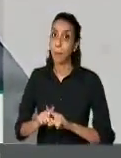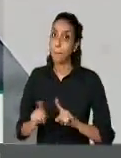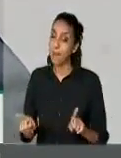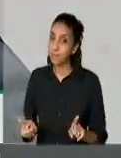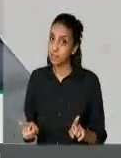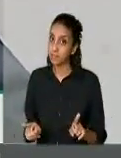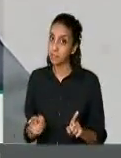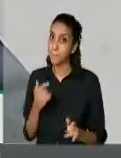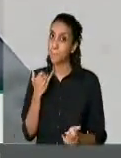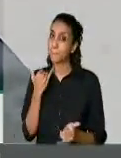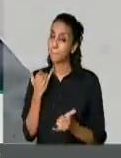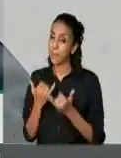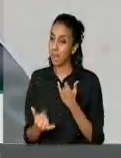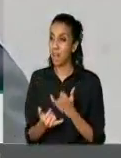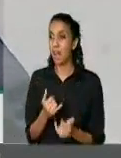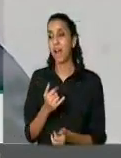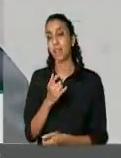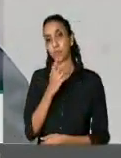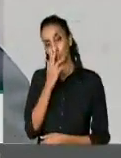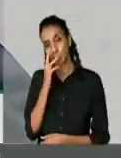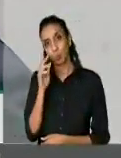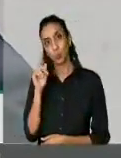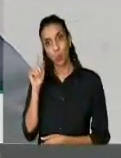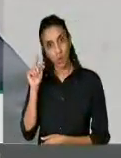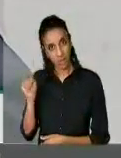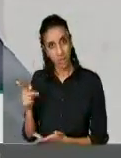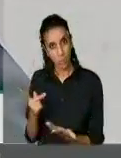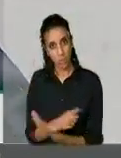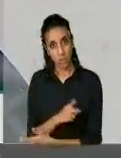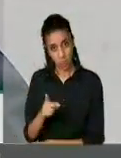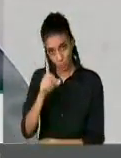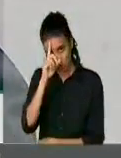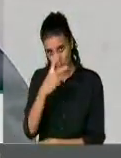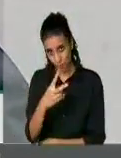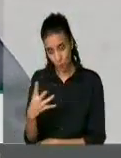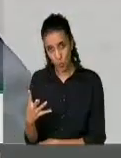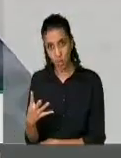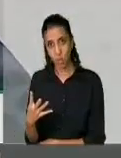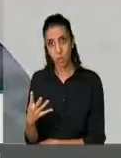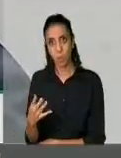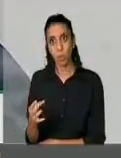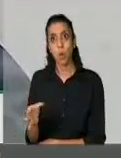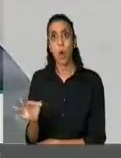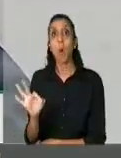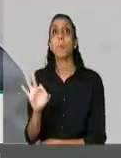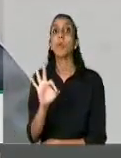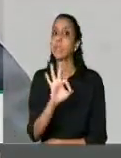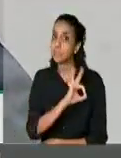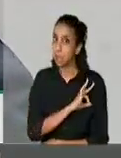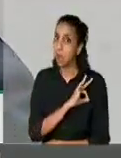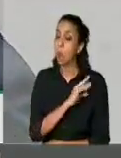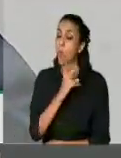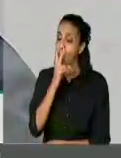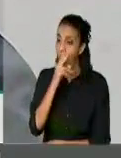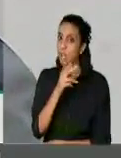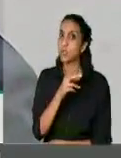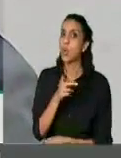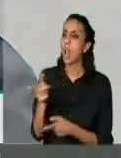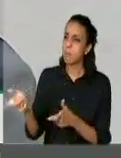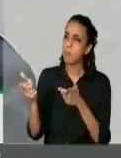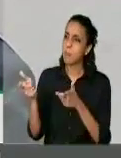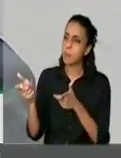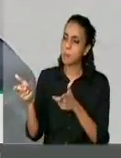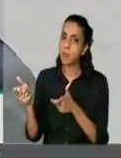levam a crer que, nesse caso específico, os policiais cometeram uma chacina, alegando que